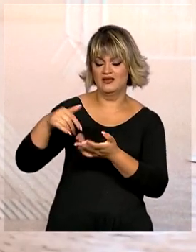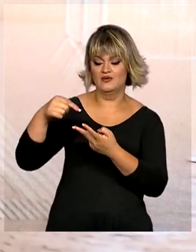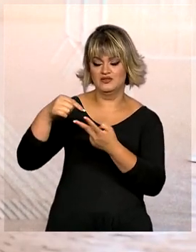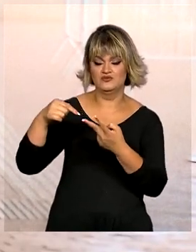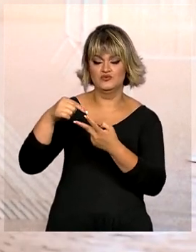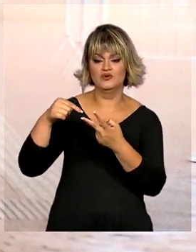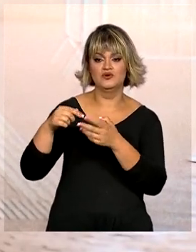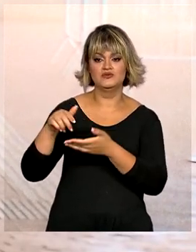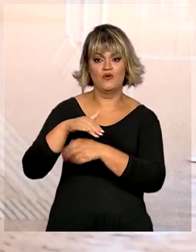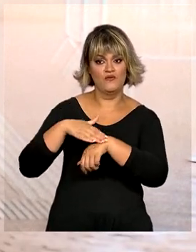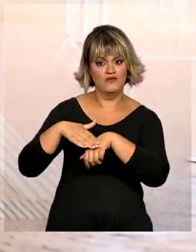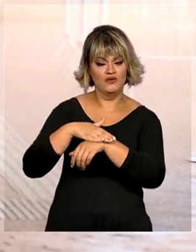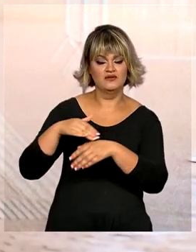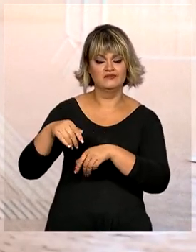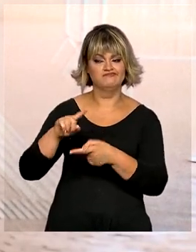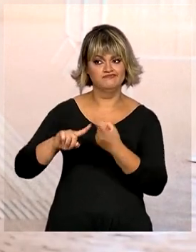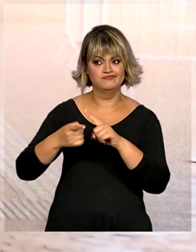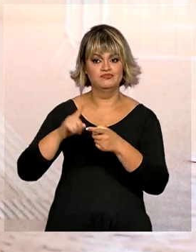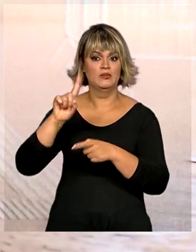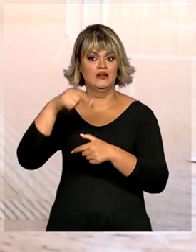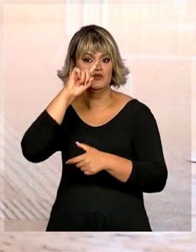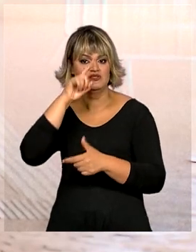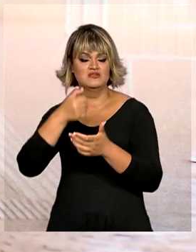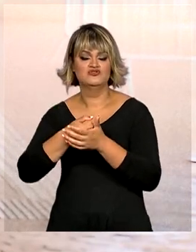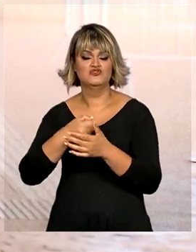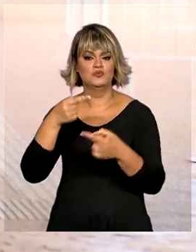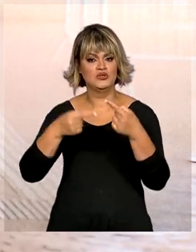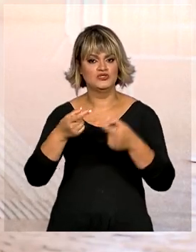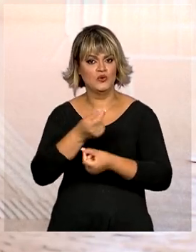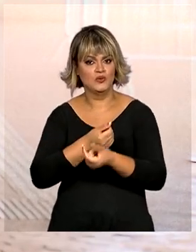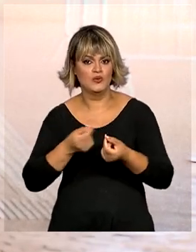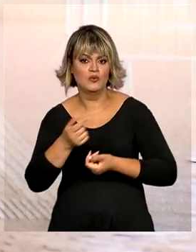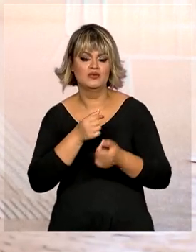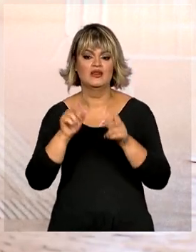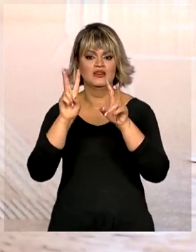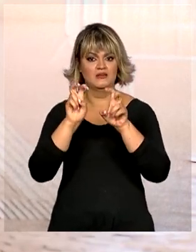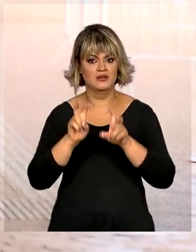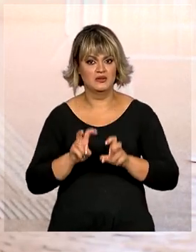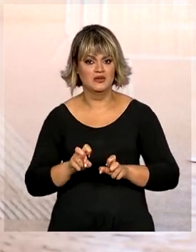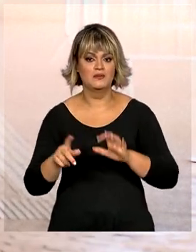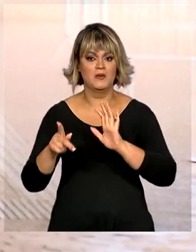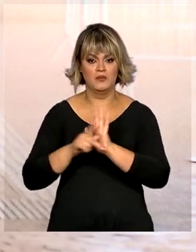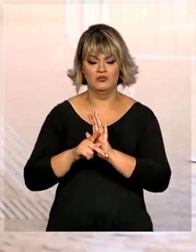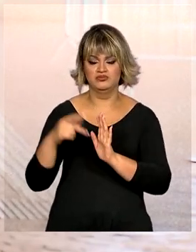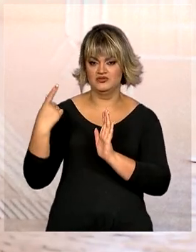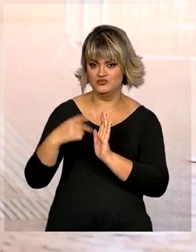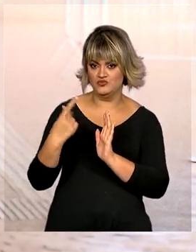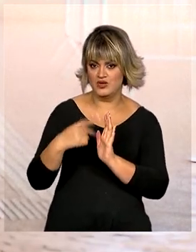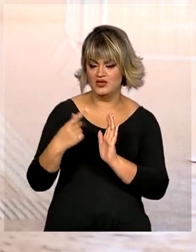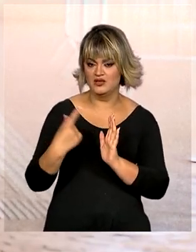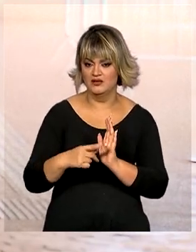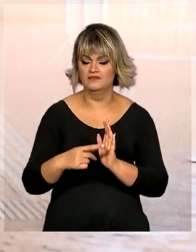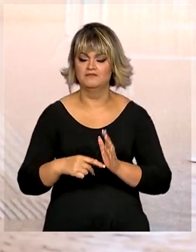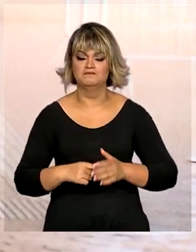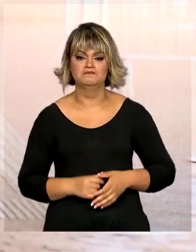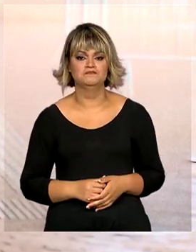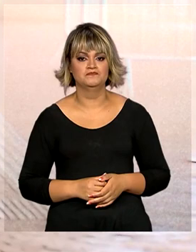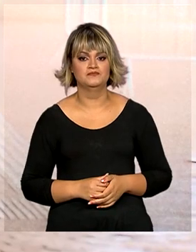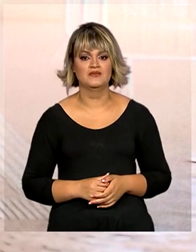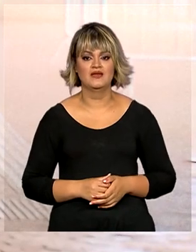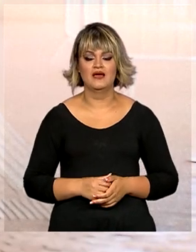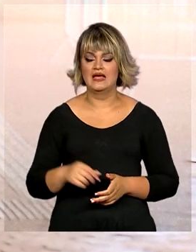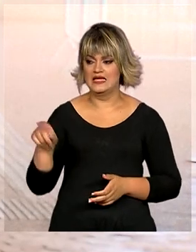o ministro e auxilia na tomada de decisões sobre políticas econômicas, assuntos internos e administrativos da pasta.